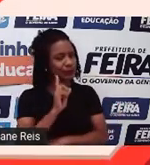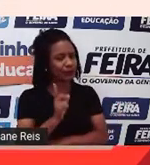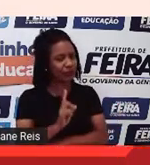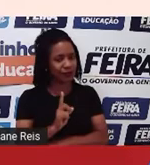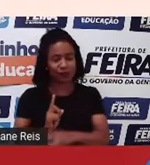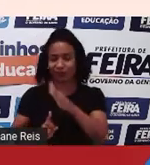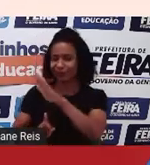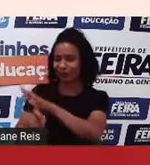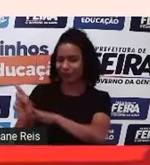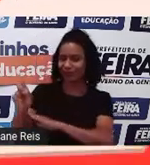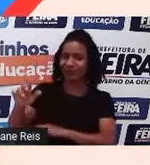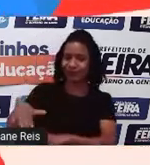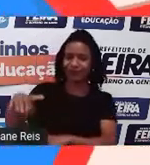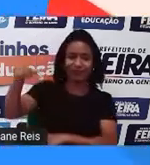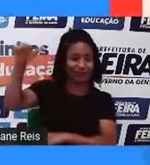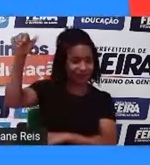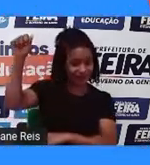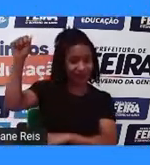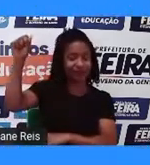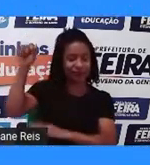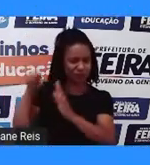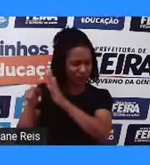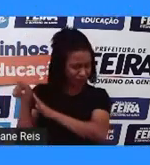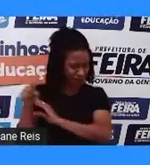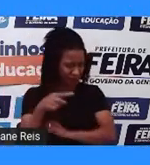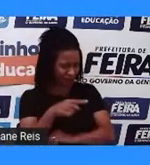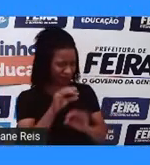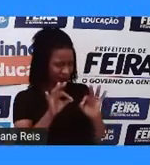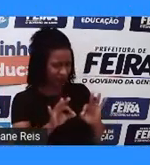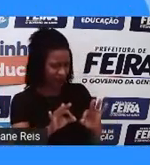a um adulto. Então, vamos ver se é isso mesmo.